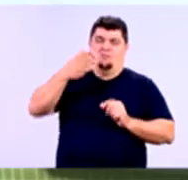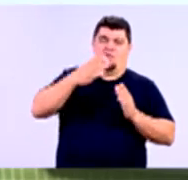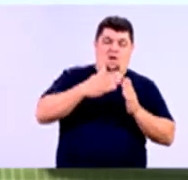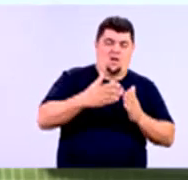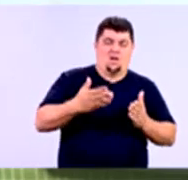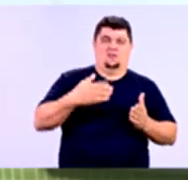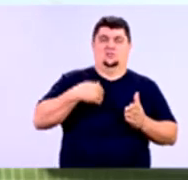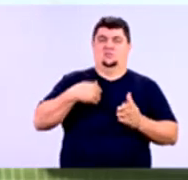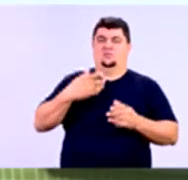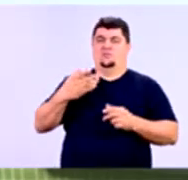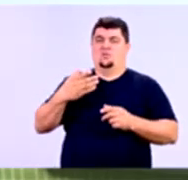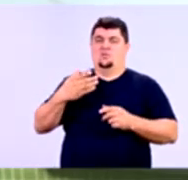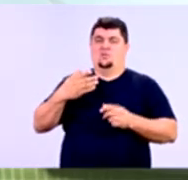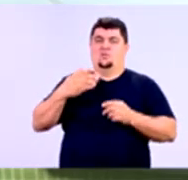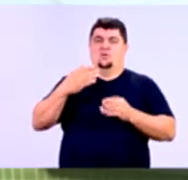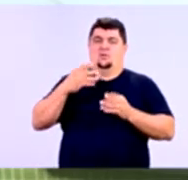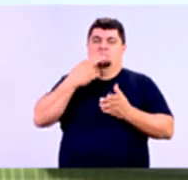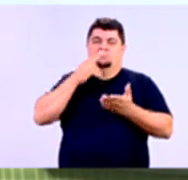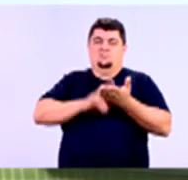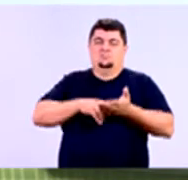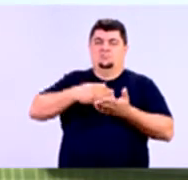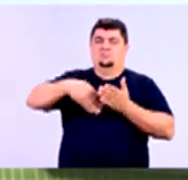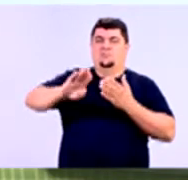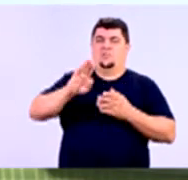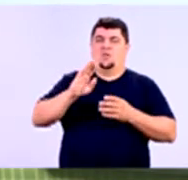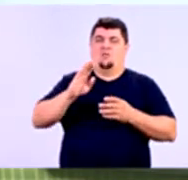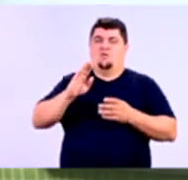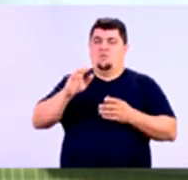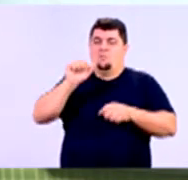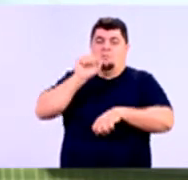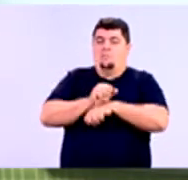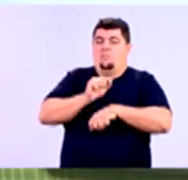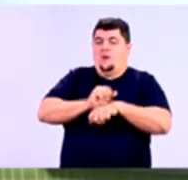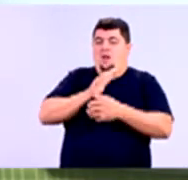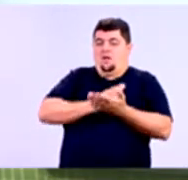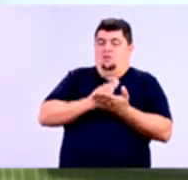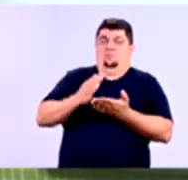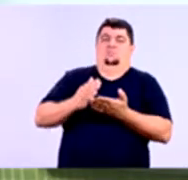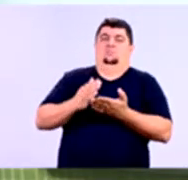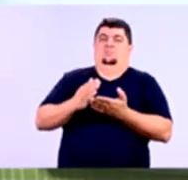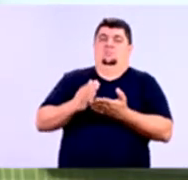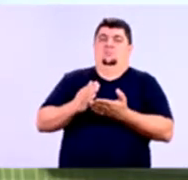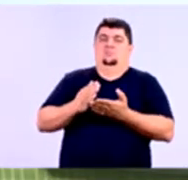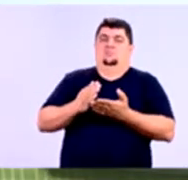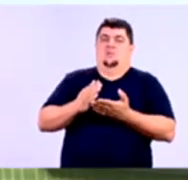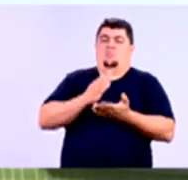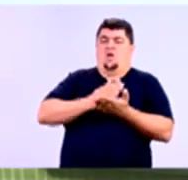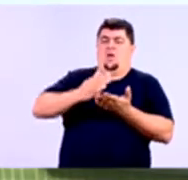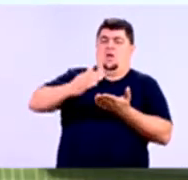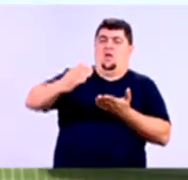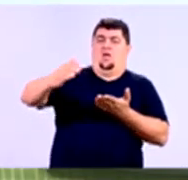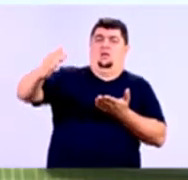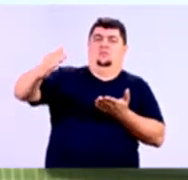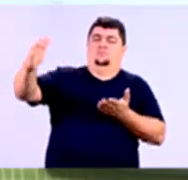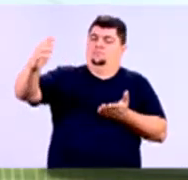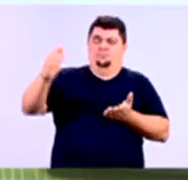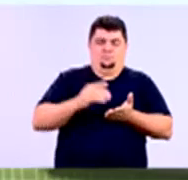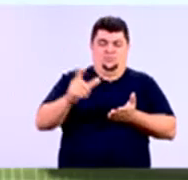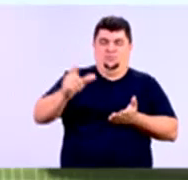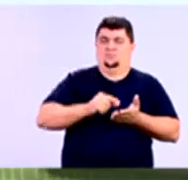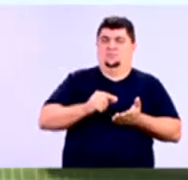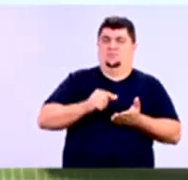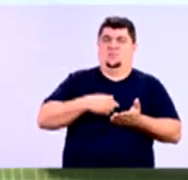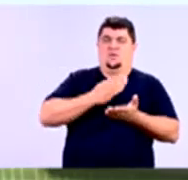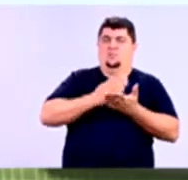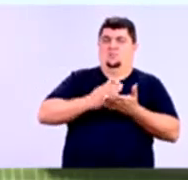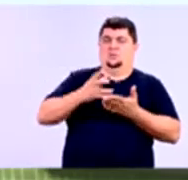1%, eu vou reduzir a quantidade máxima do valor da parcela. Não vou mais conceder parcelar de 100 reais para ninguém. No máximo, o valor